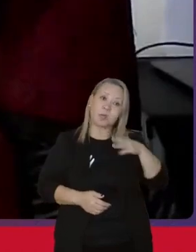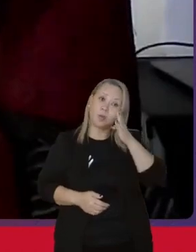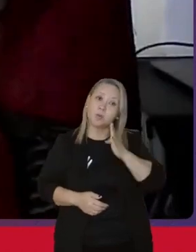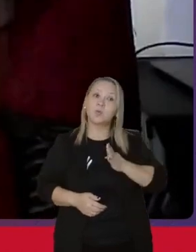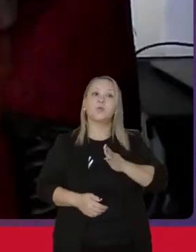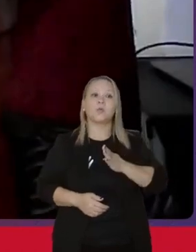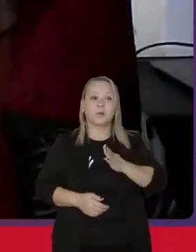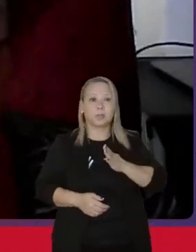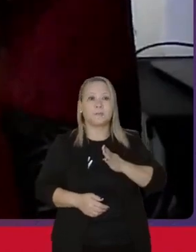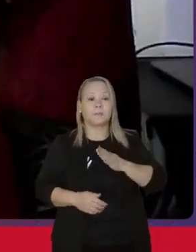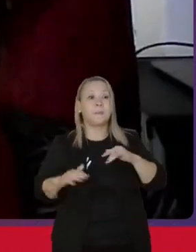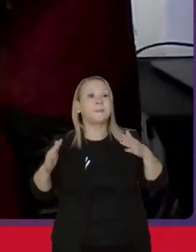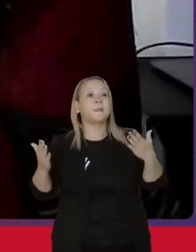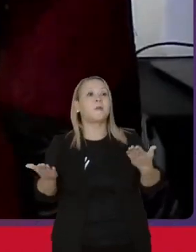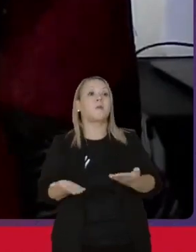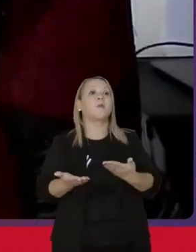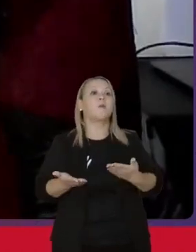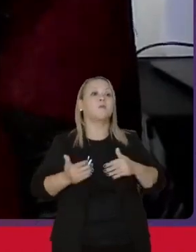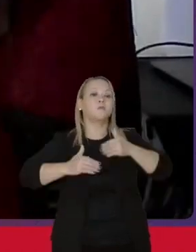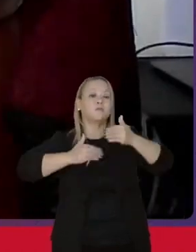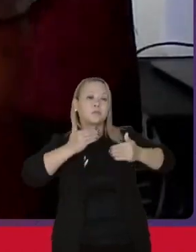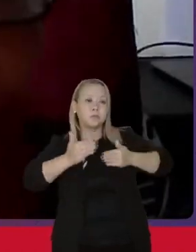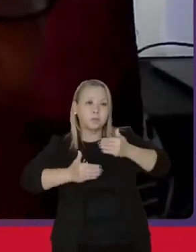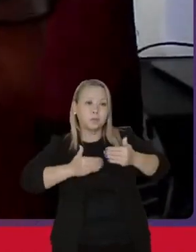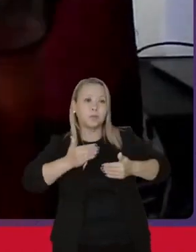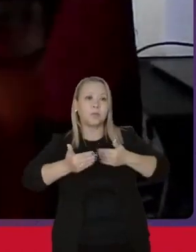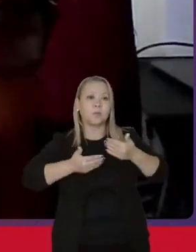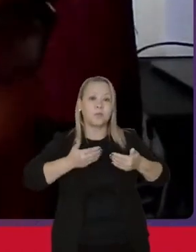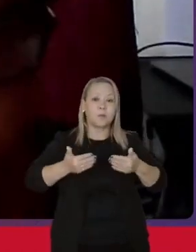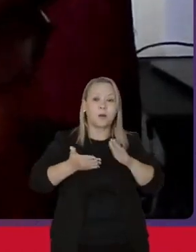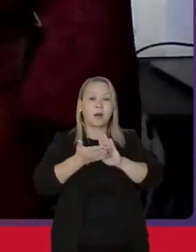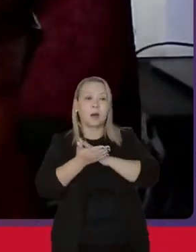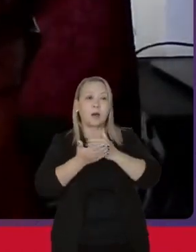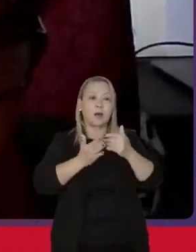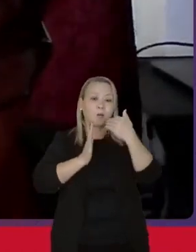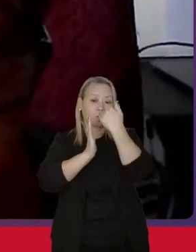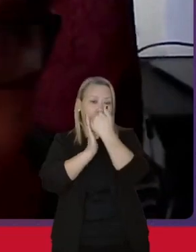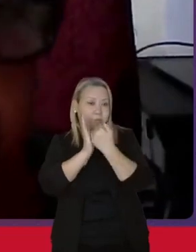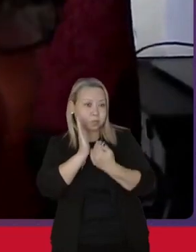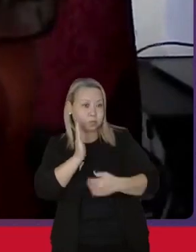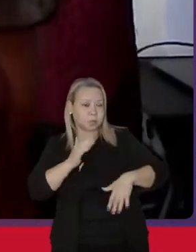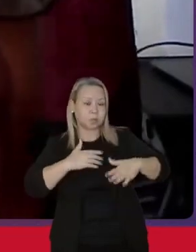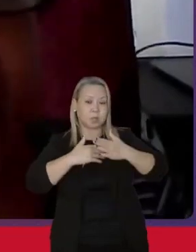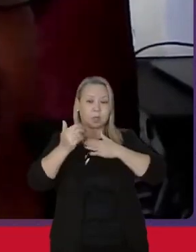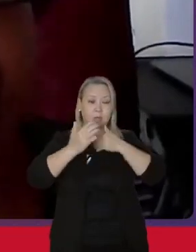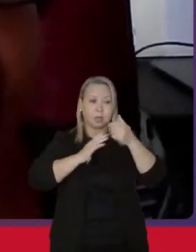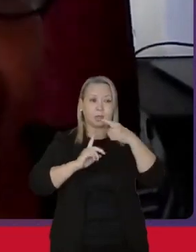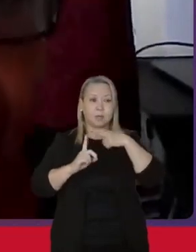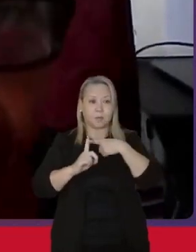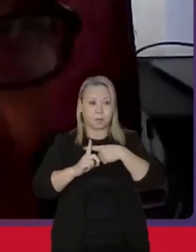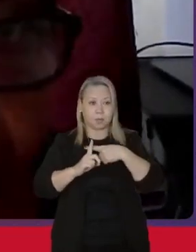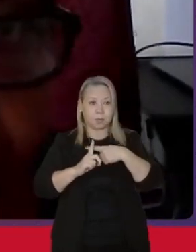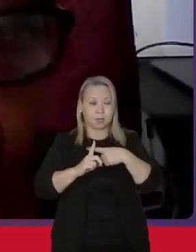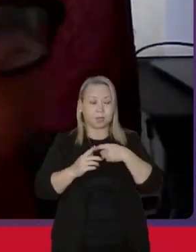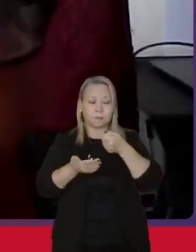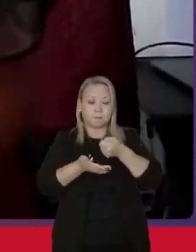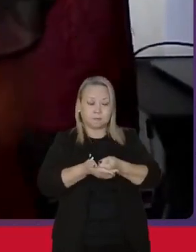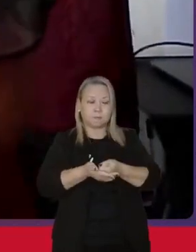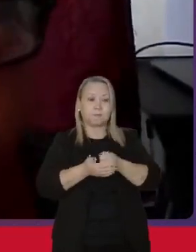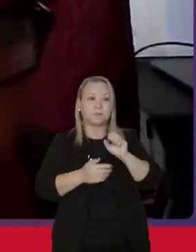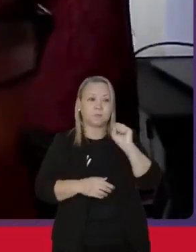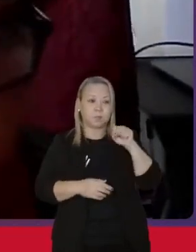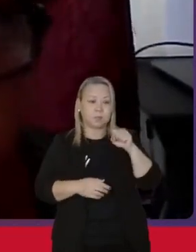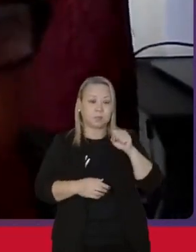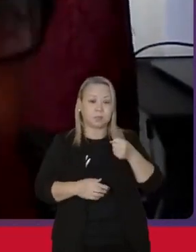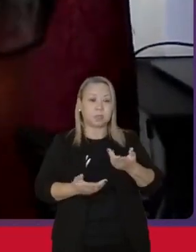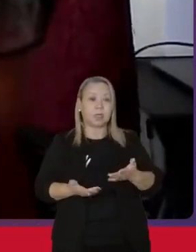Brasil, hoje, desenvolvem algum programa de ação afirmativa. E a demanda, a